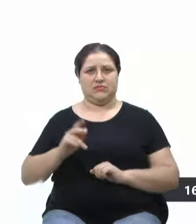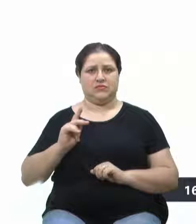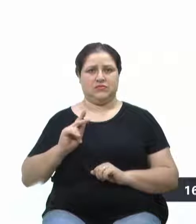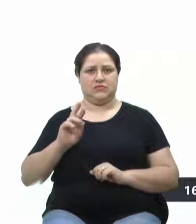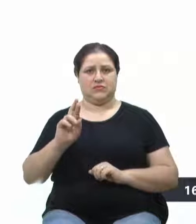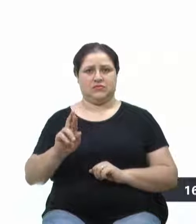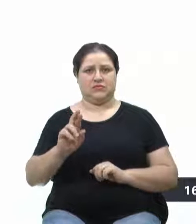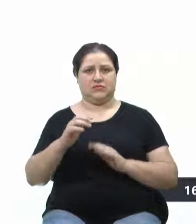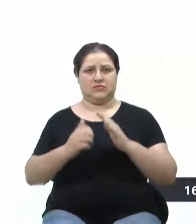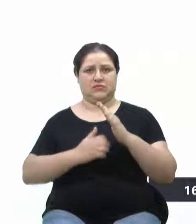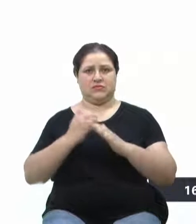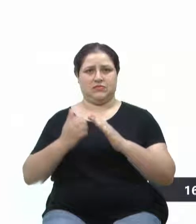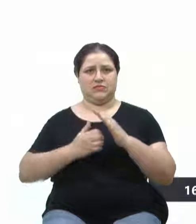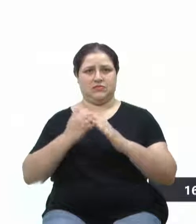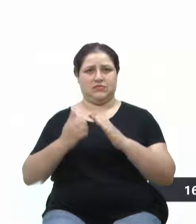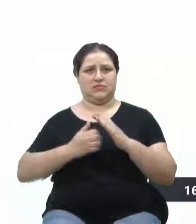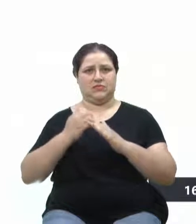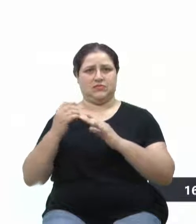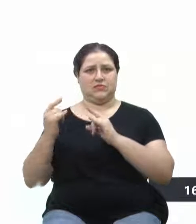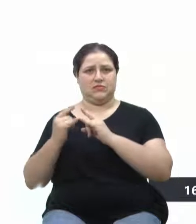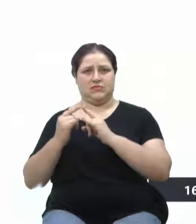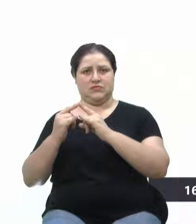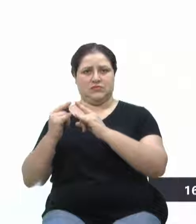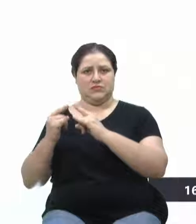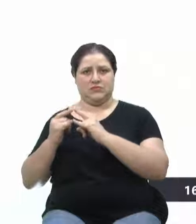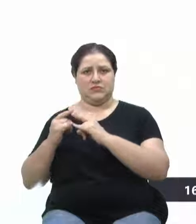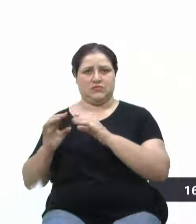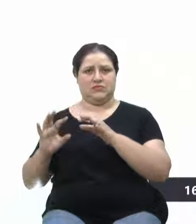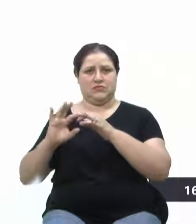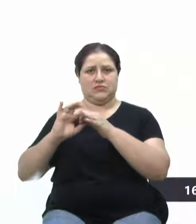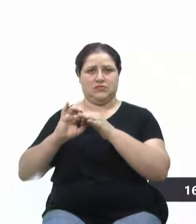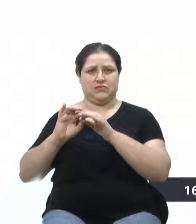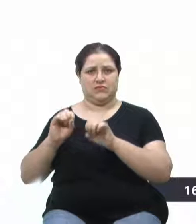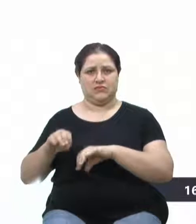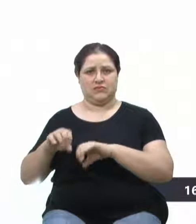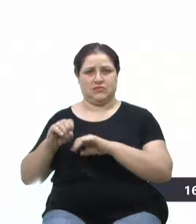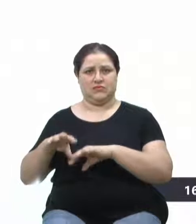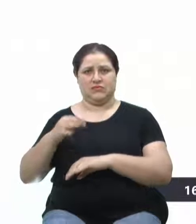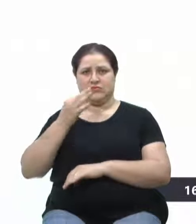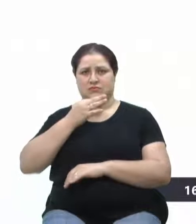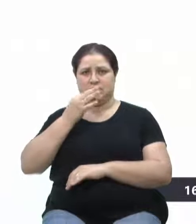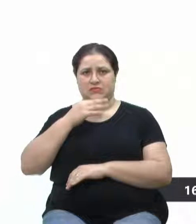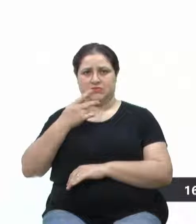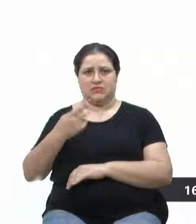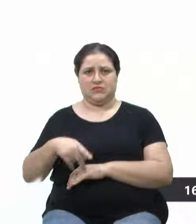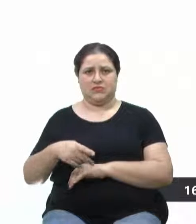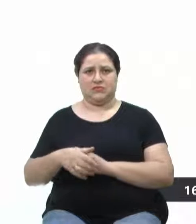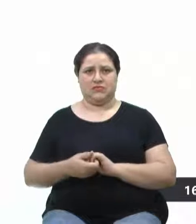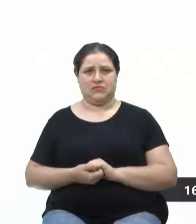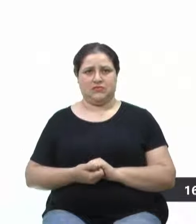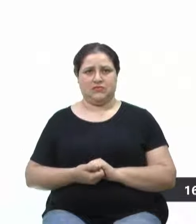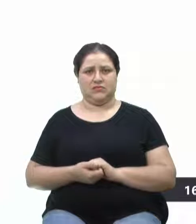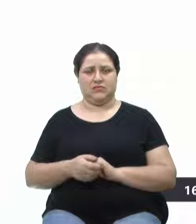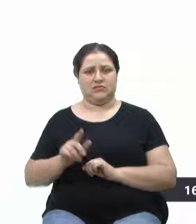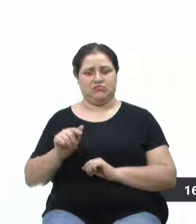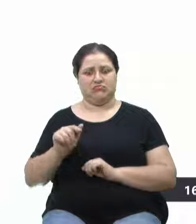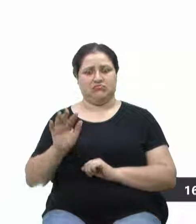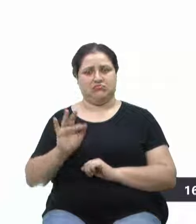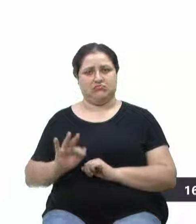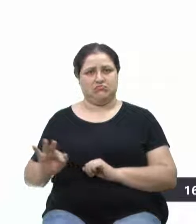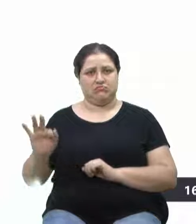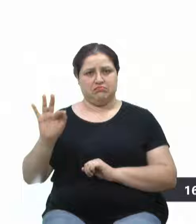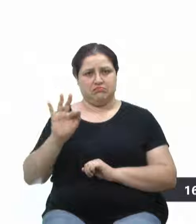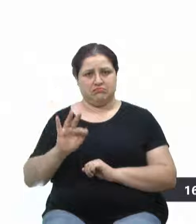empresas ou entidades ligadas à educação do nosso município, como entidades de ensino superior,